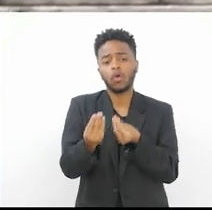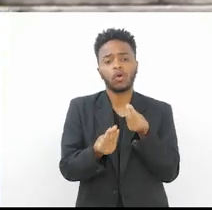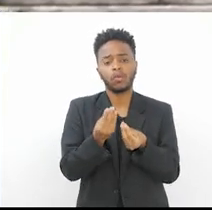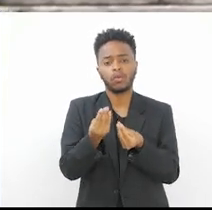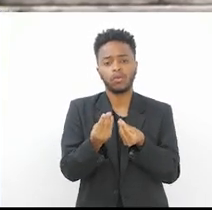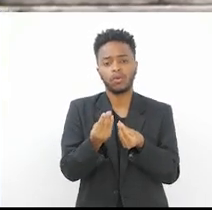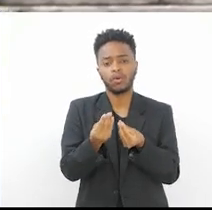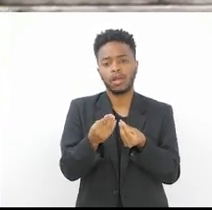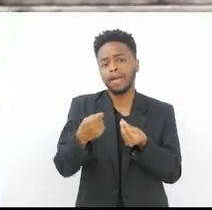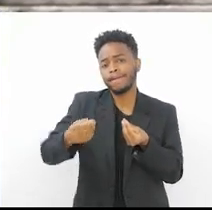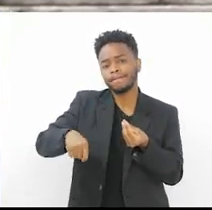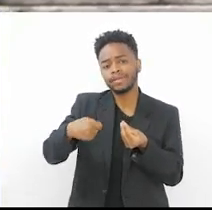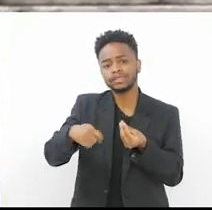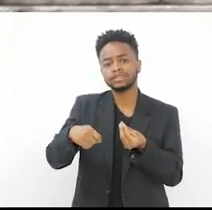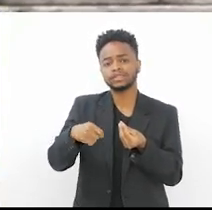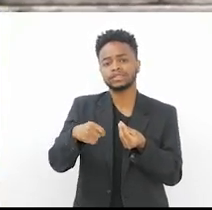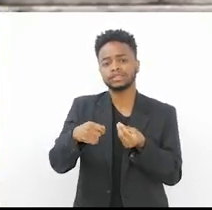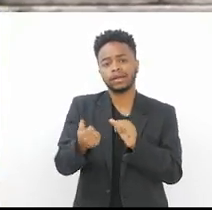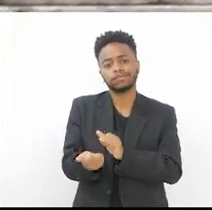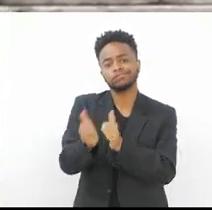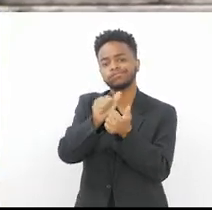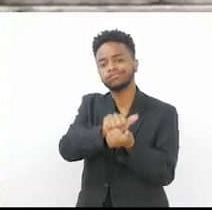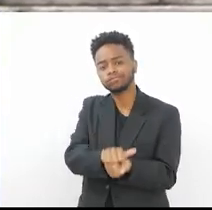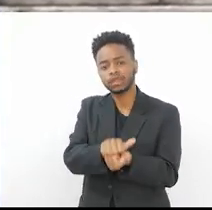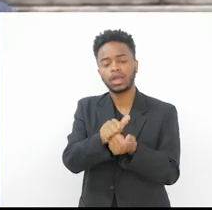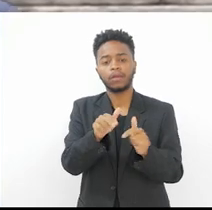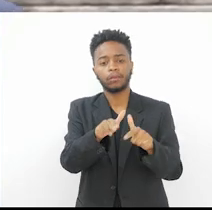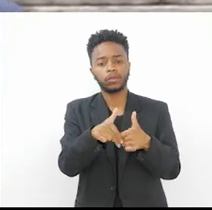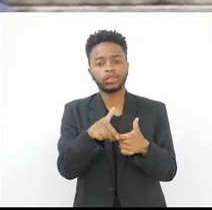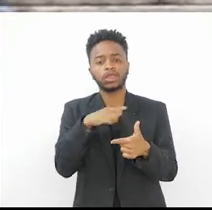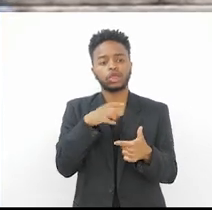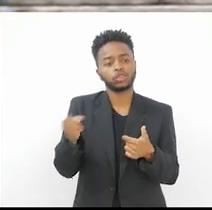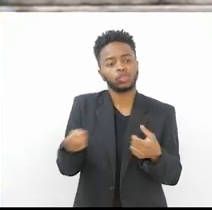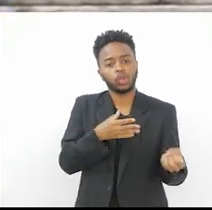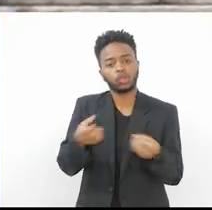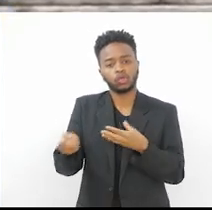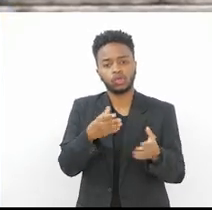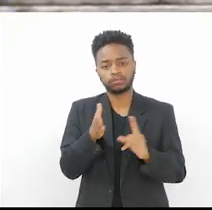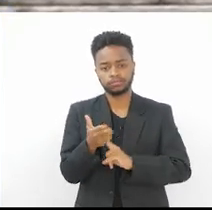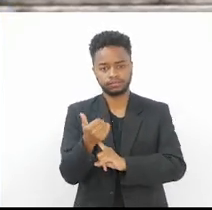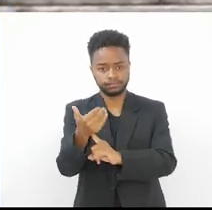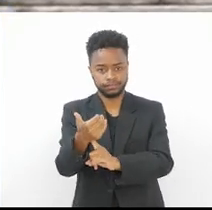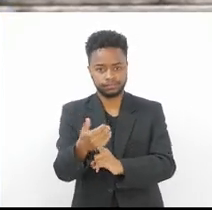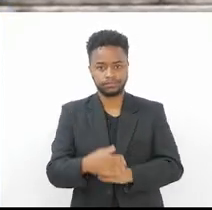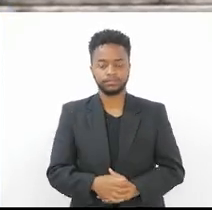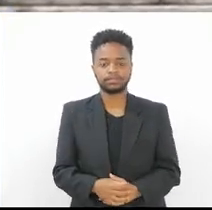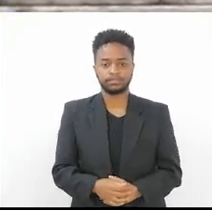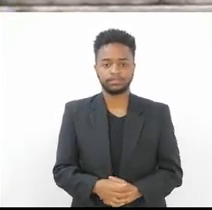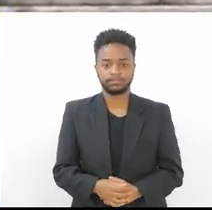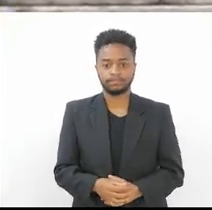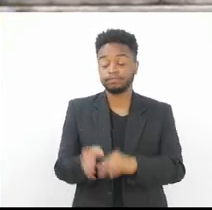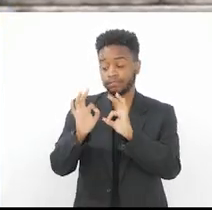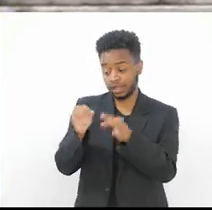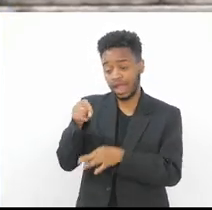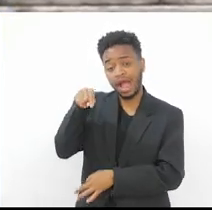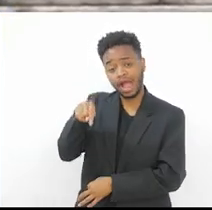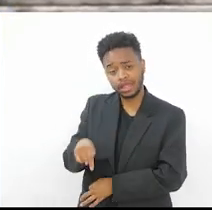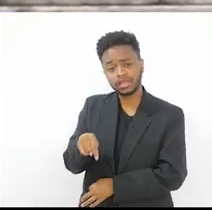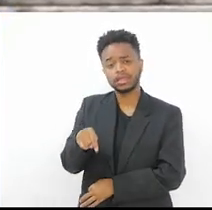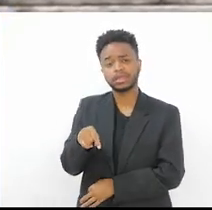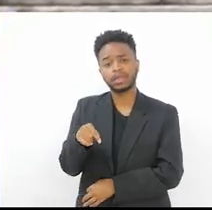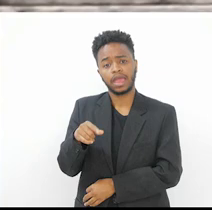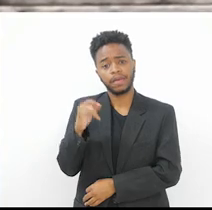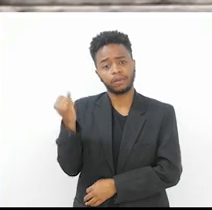que ele tem que se reatequar mediante as novas inovações e tecnologias. Aqui,